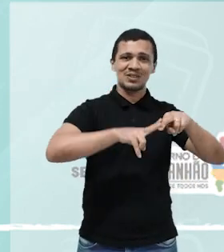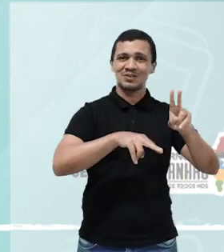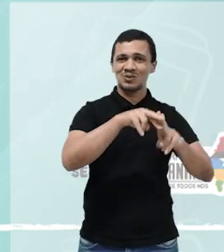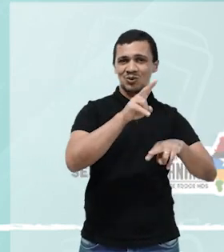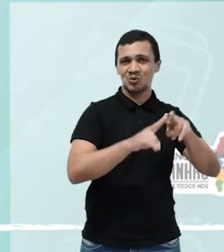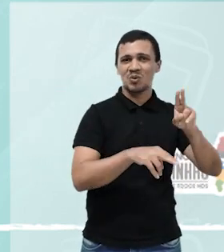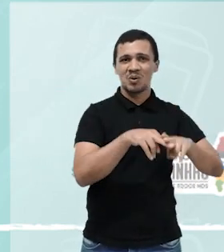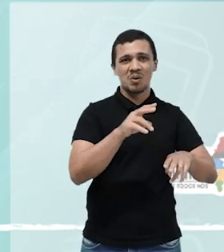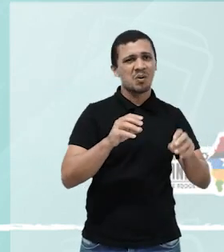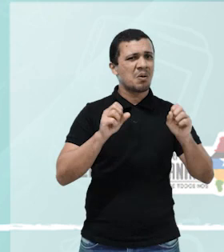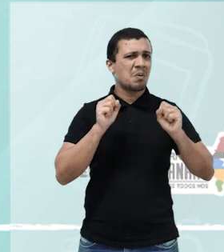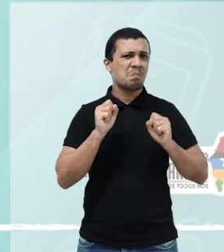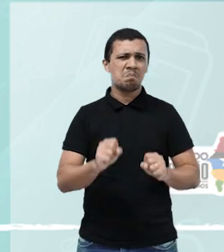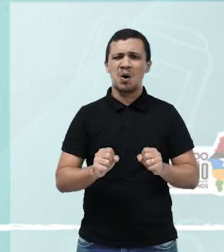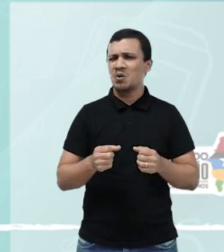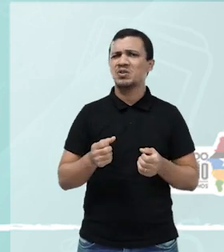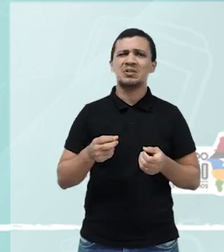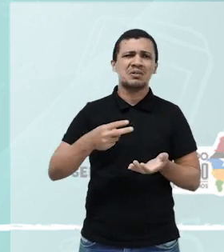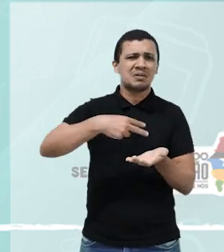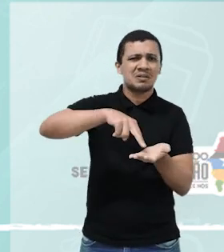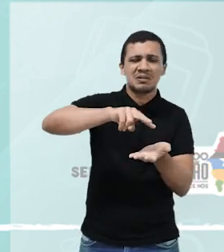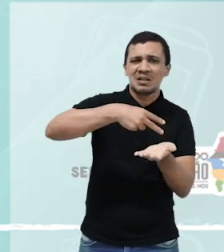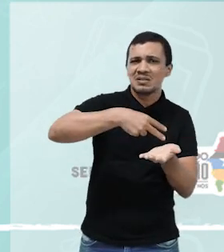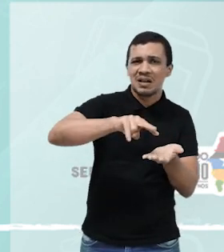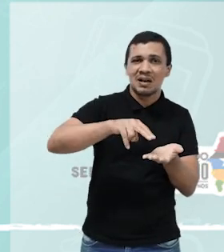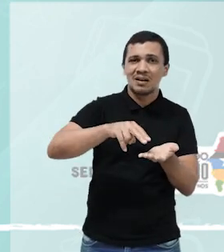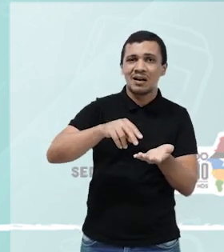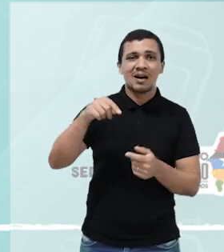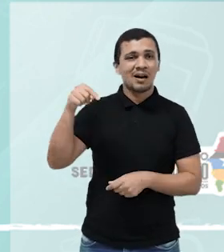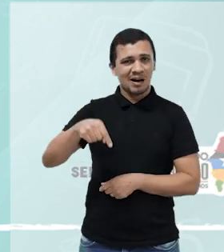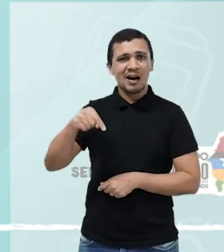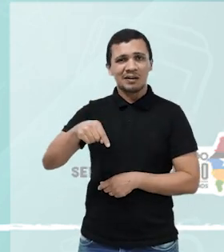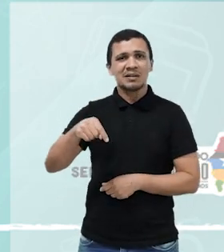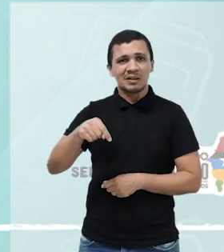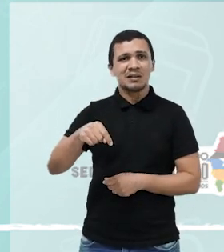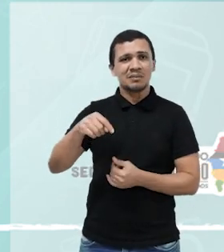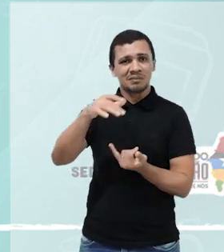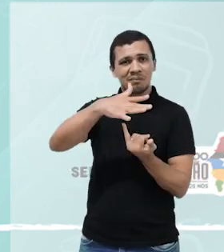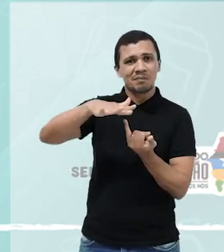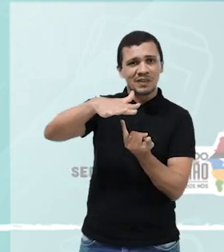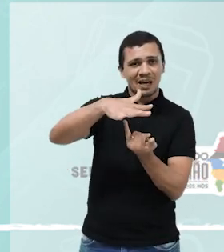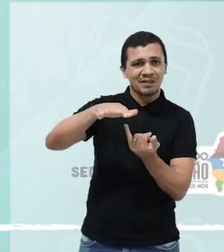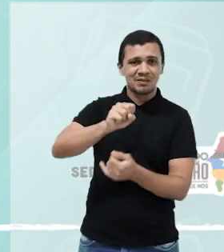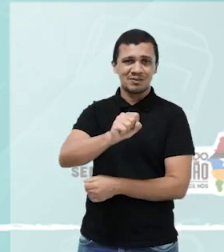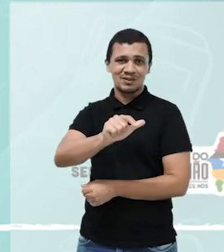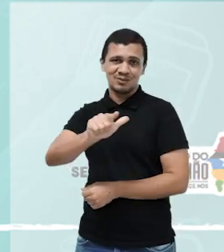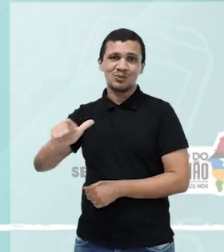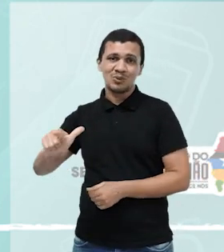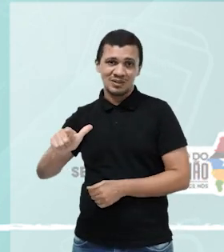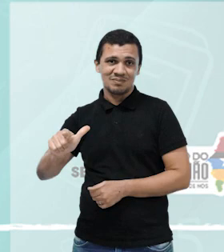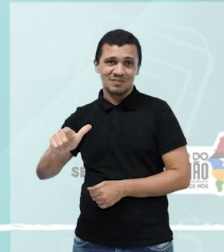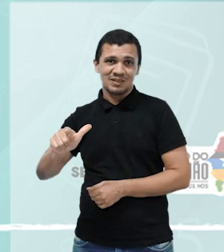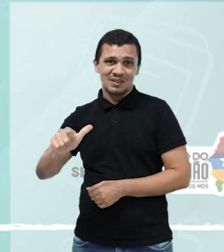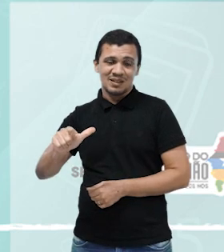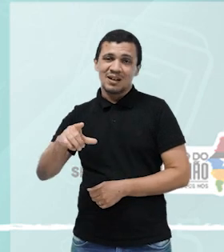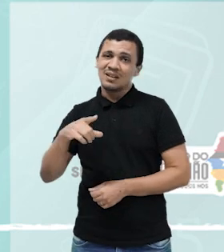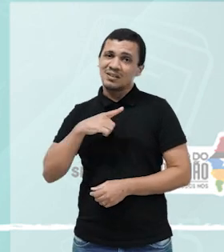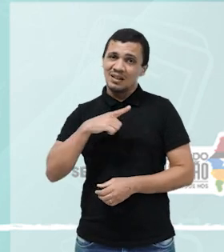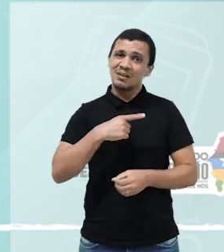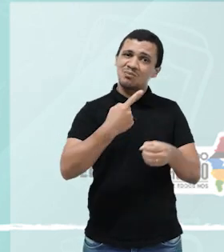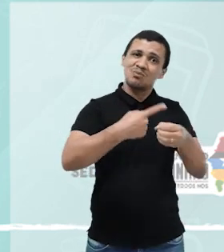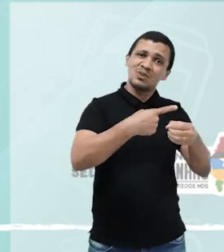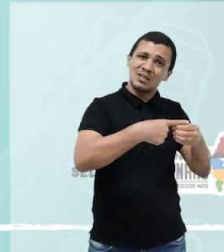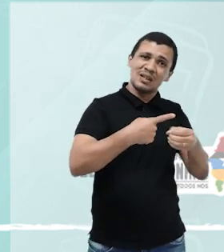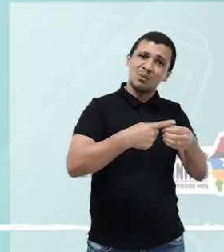do Maranhão. Geralmente é comum aqui na Ilha de São Luís. No resto do Estado do Maranhão é um pouco perdido essa tradição, mas ela vai